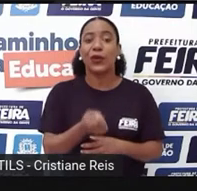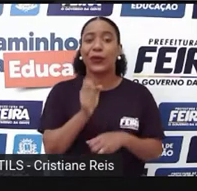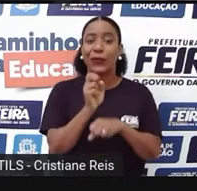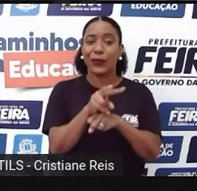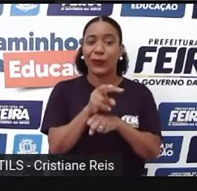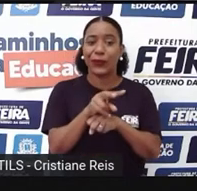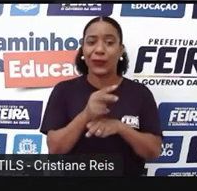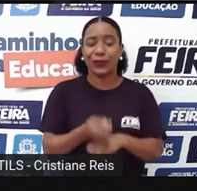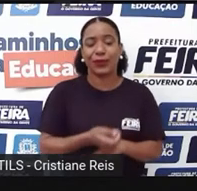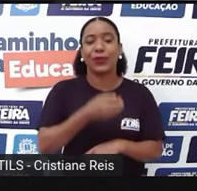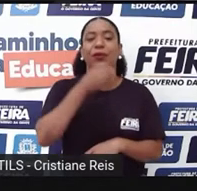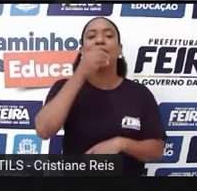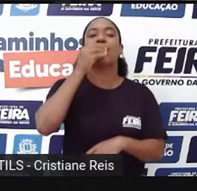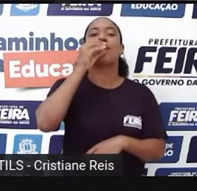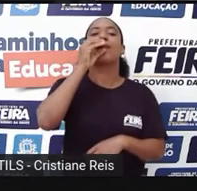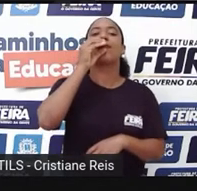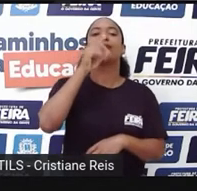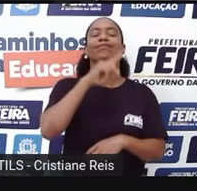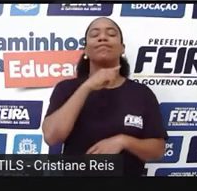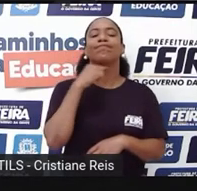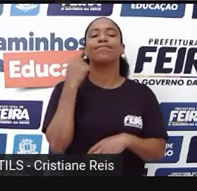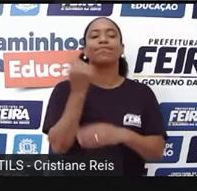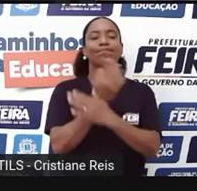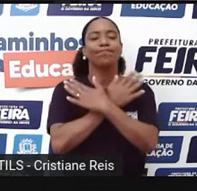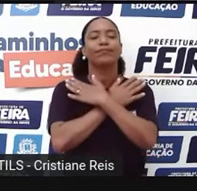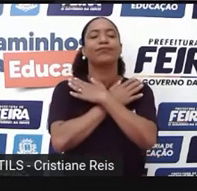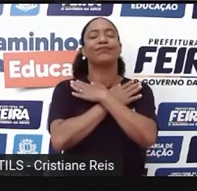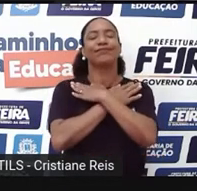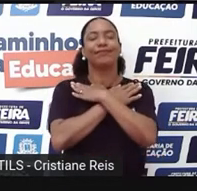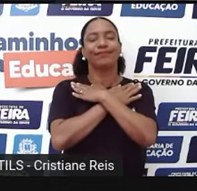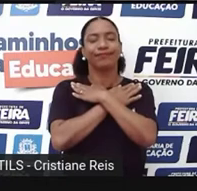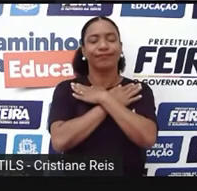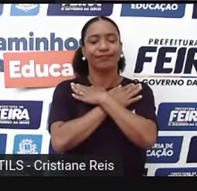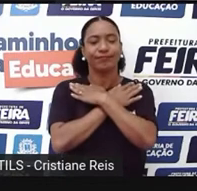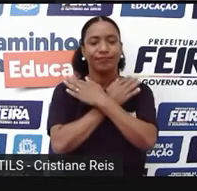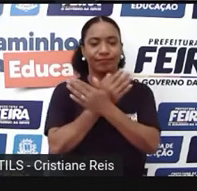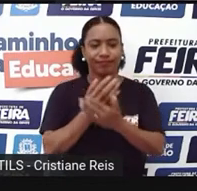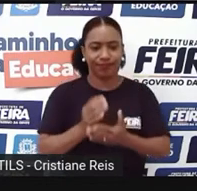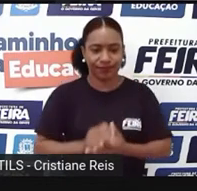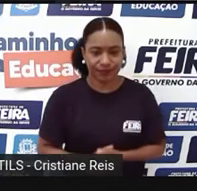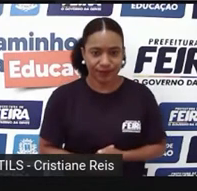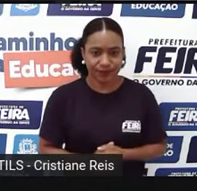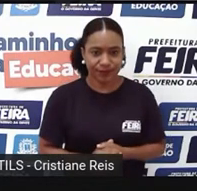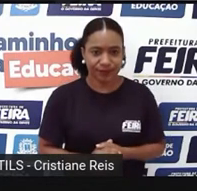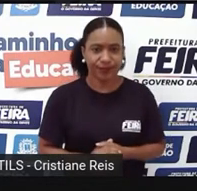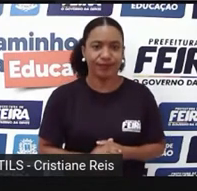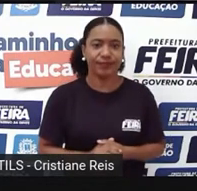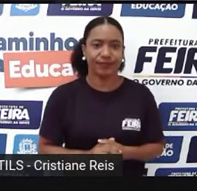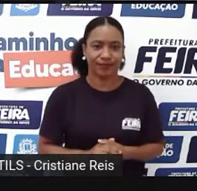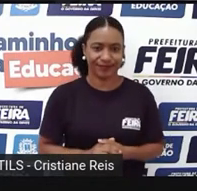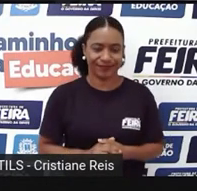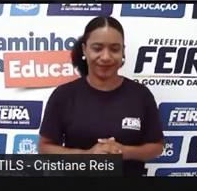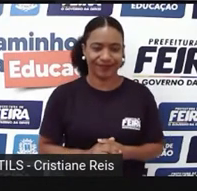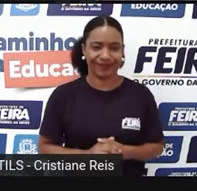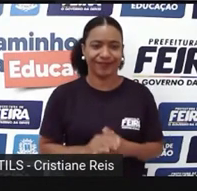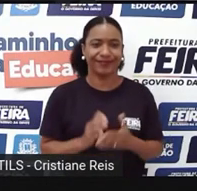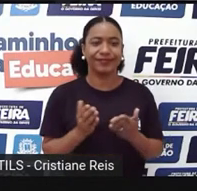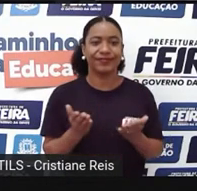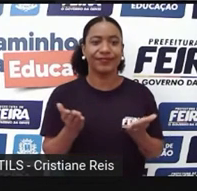Families agree. They should no longer be enemies with each other.